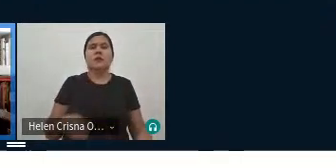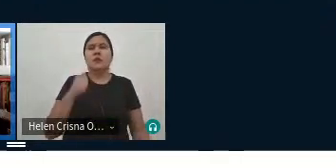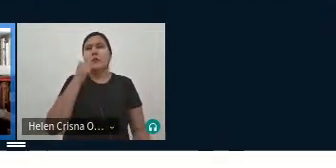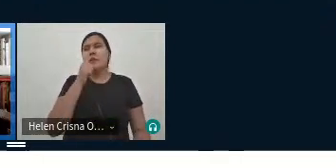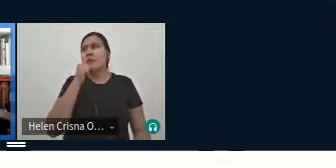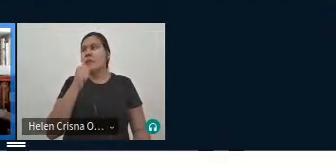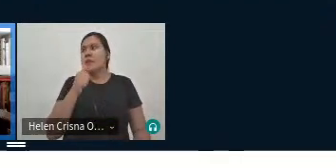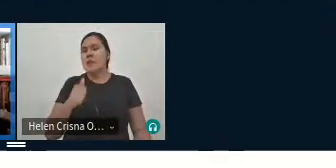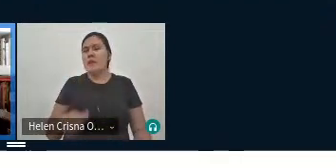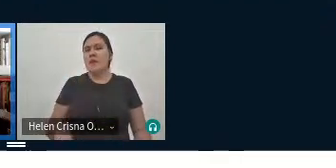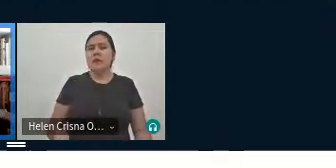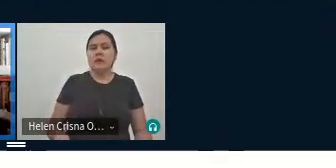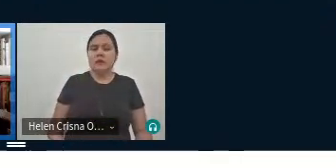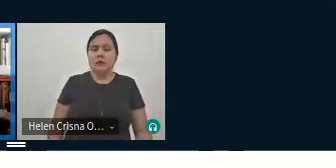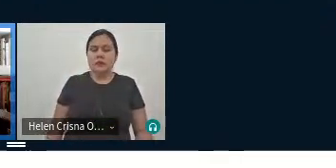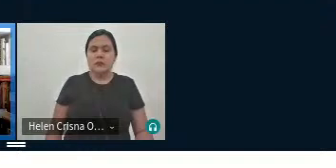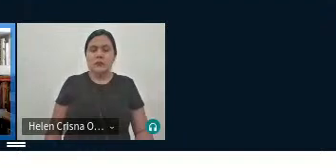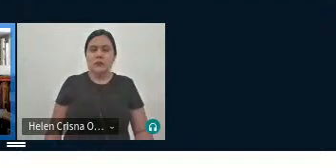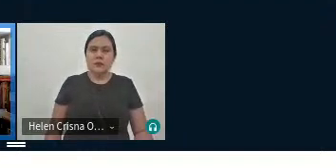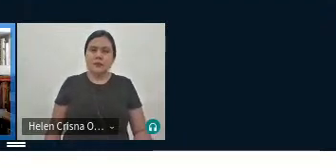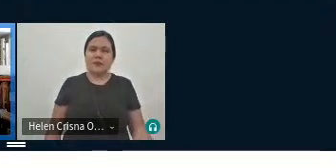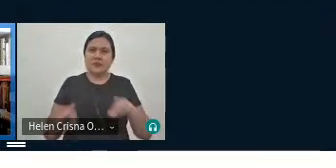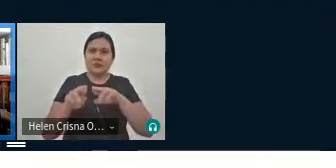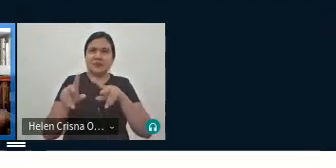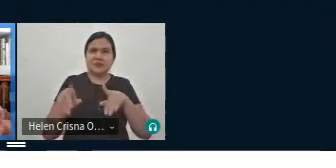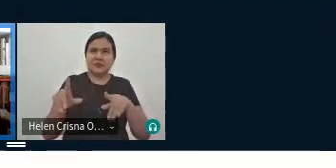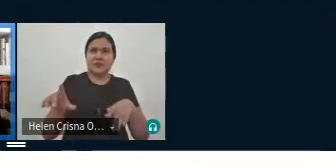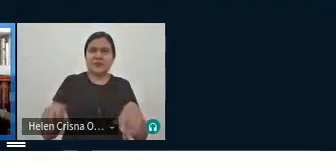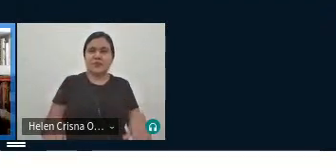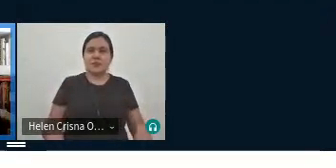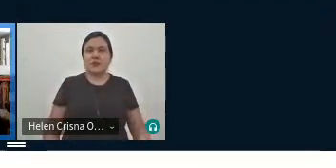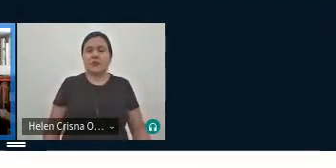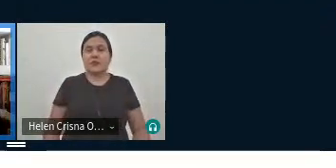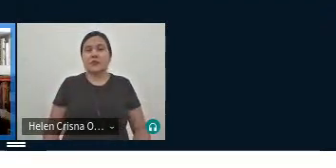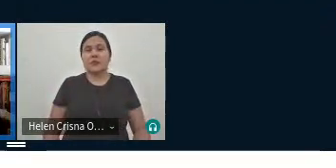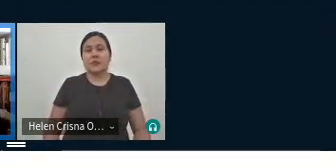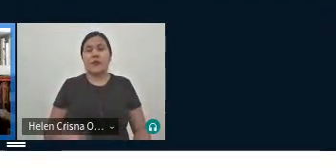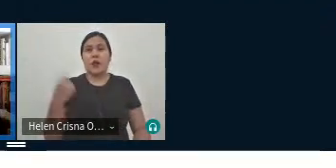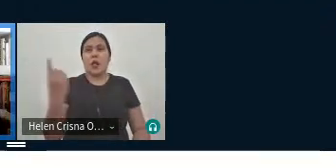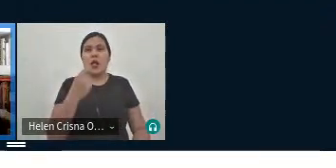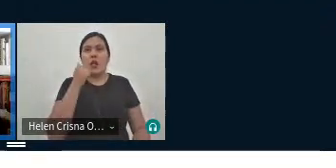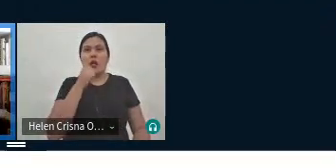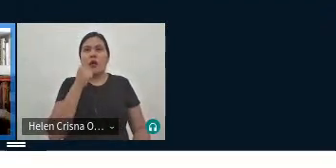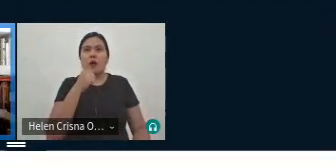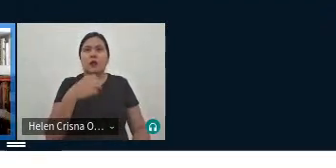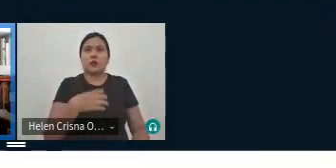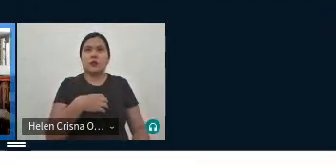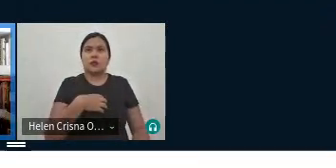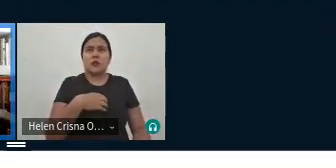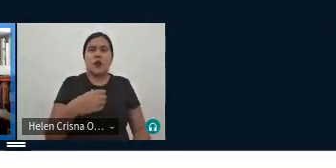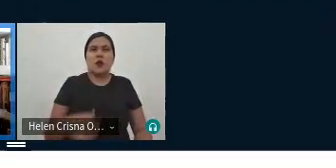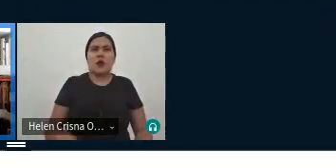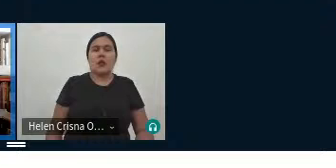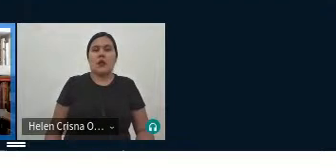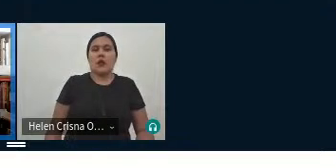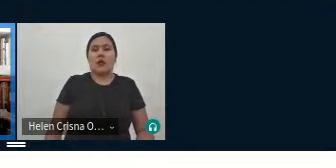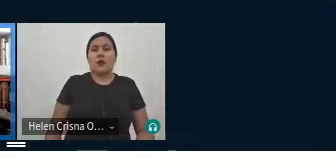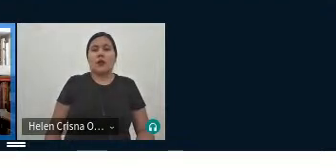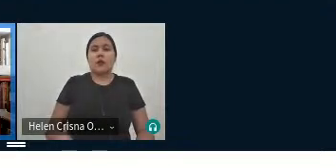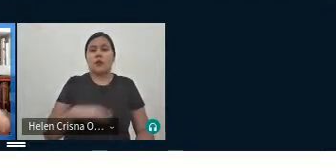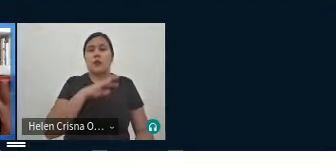e há diversos e distintos casos que nós mulheres de forma desagradável né nós